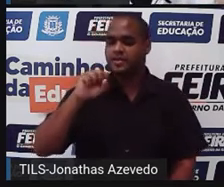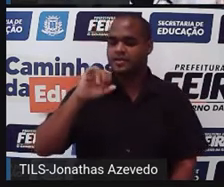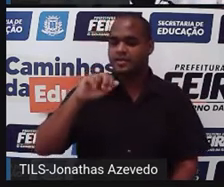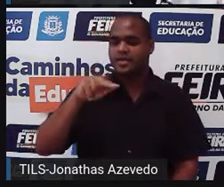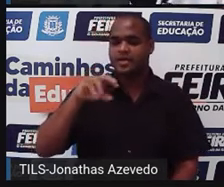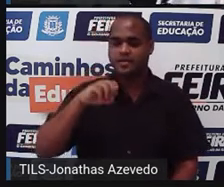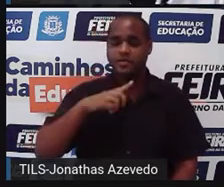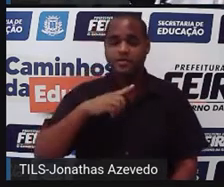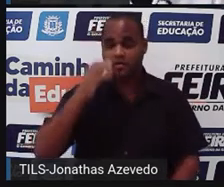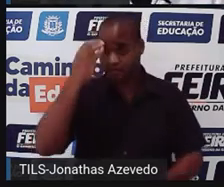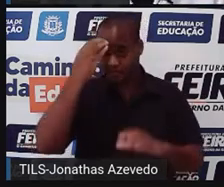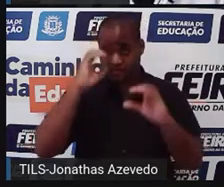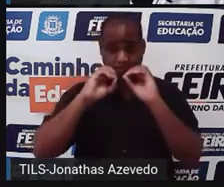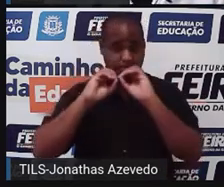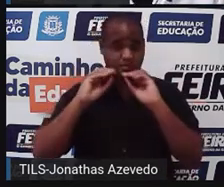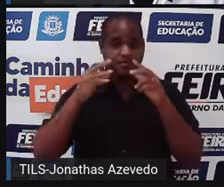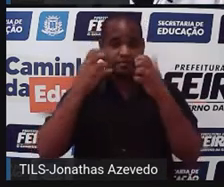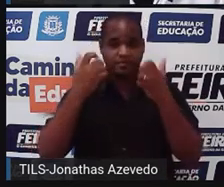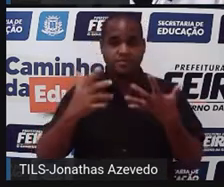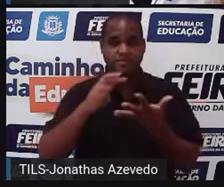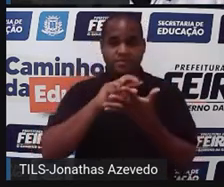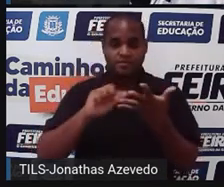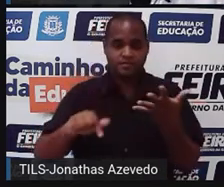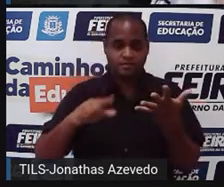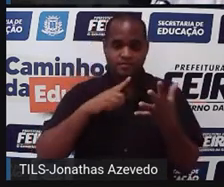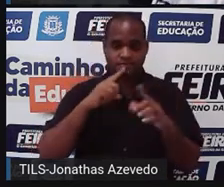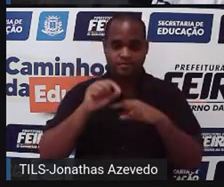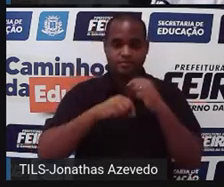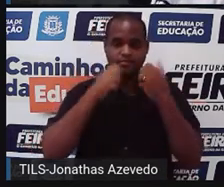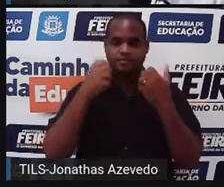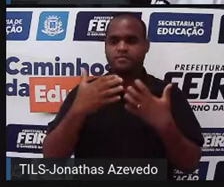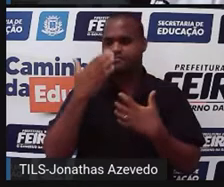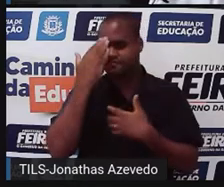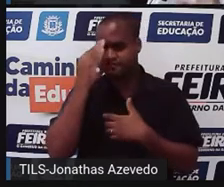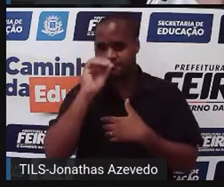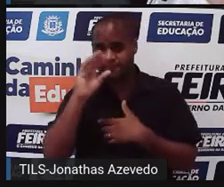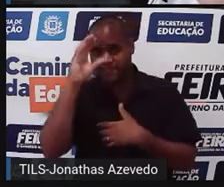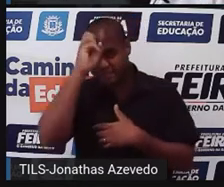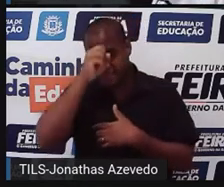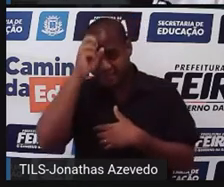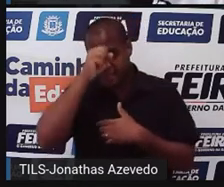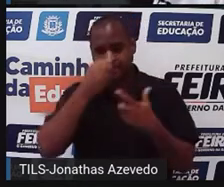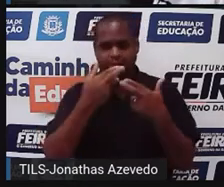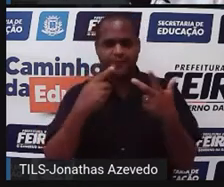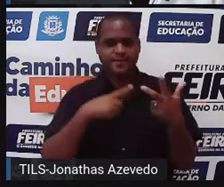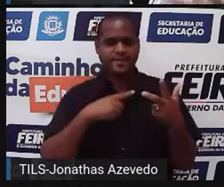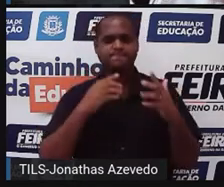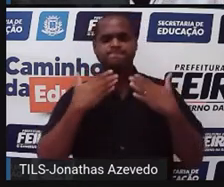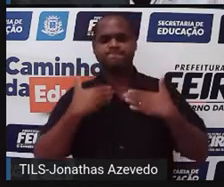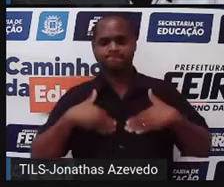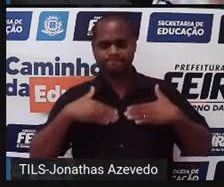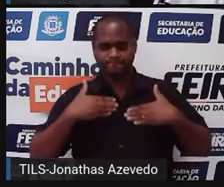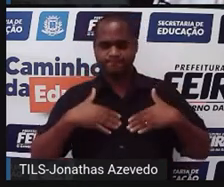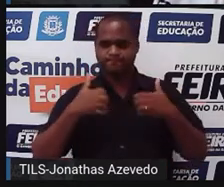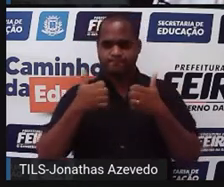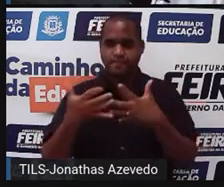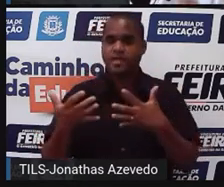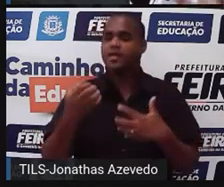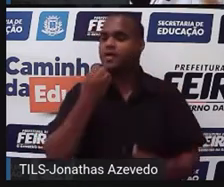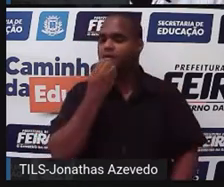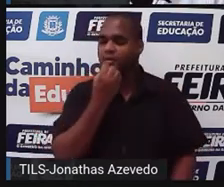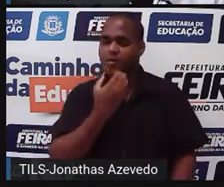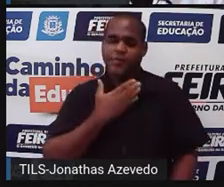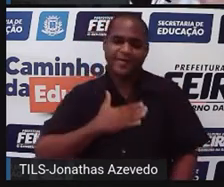gente vai entender sim. Isso que tá aí é o que a gente vai aprender nessa aula. Tranquilão, de boa,